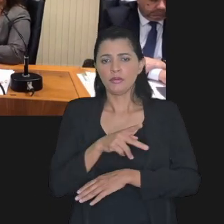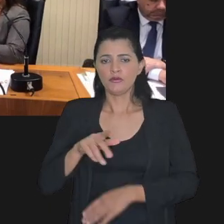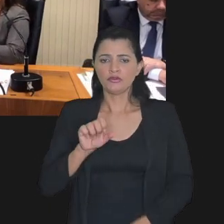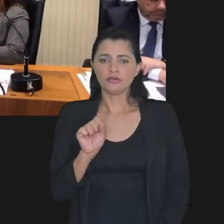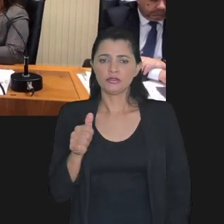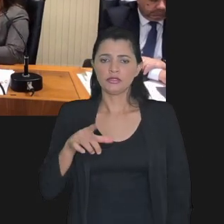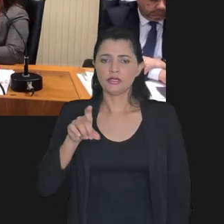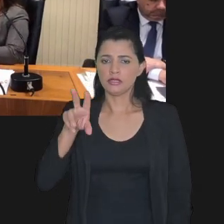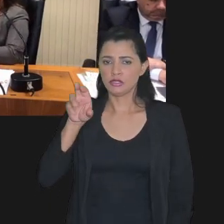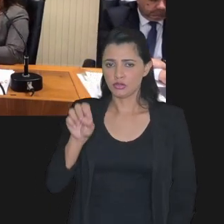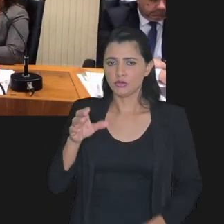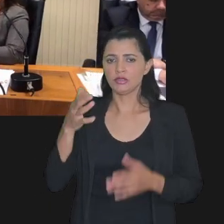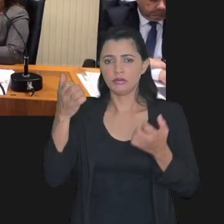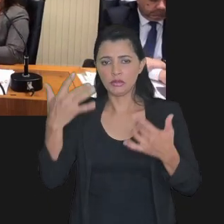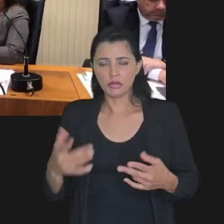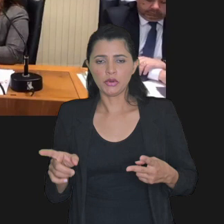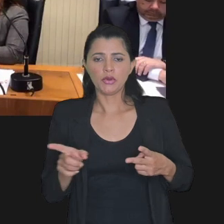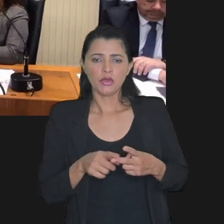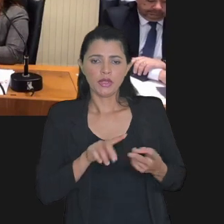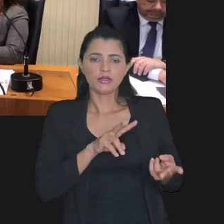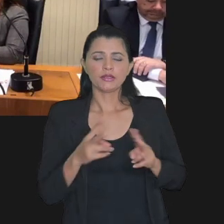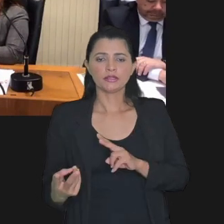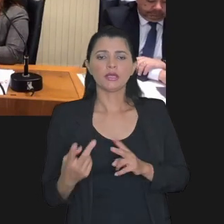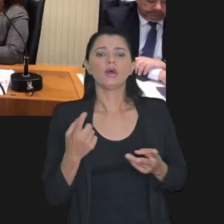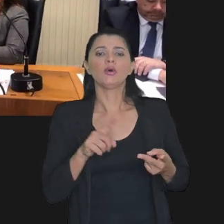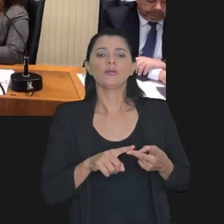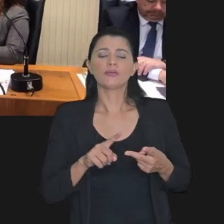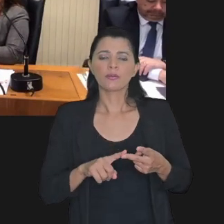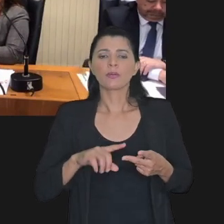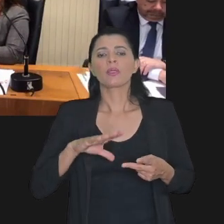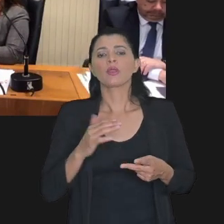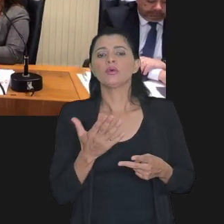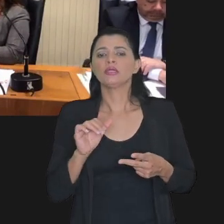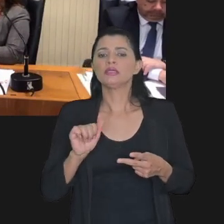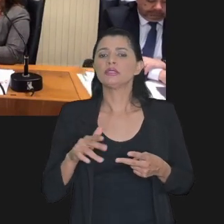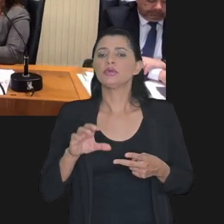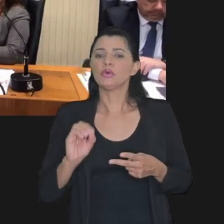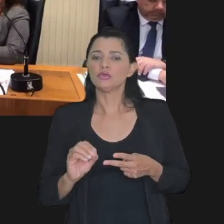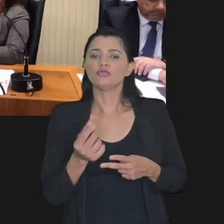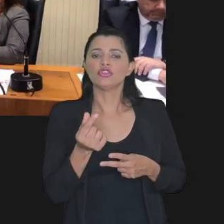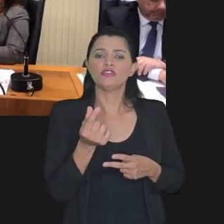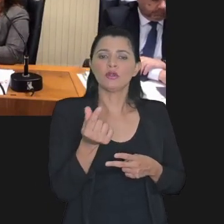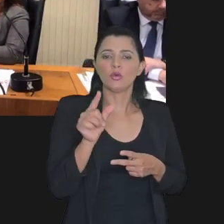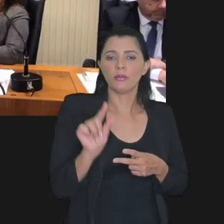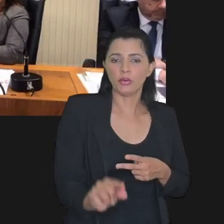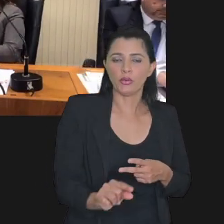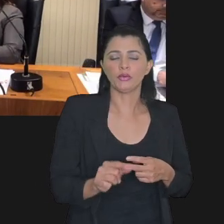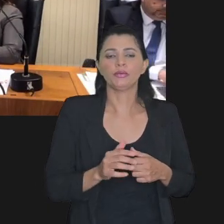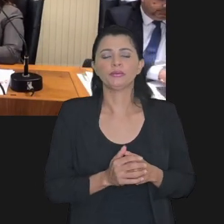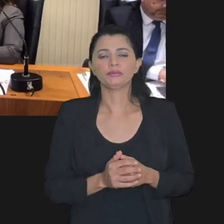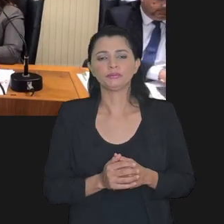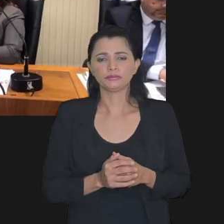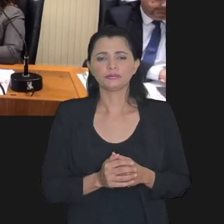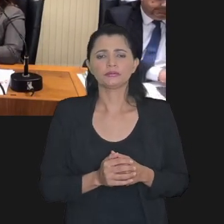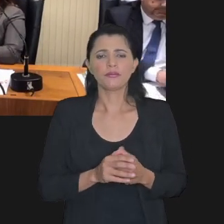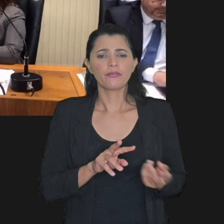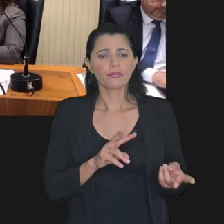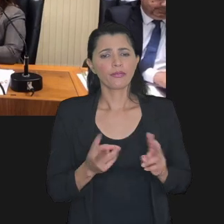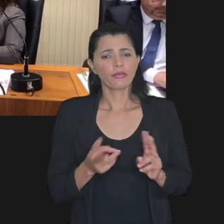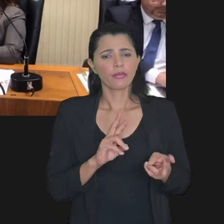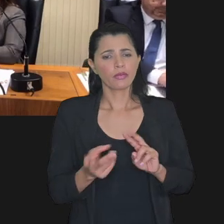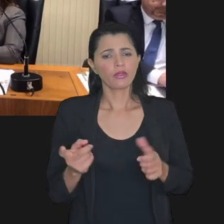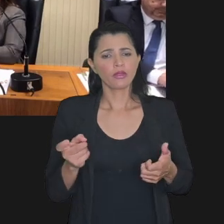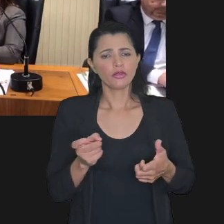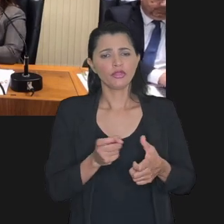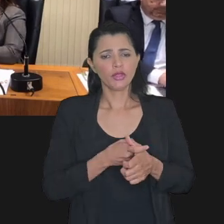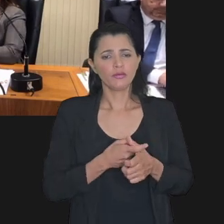pelo doutor Sando, e a transação por adesão do contencioso tributário de pequeno valor. A transação na